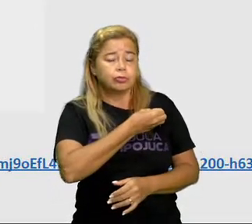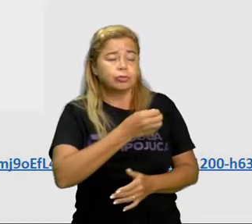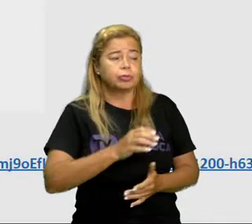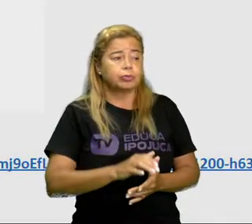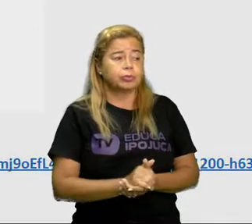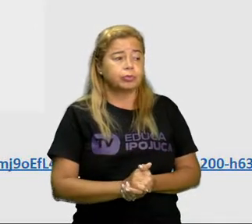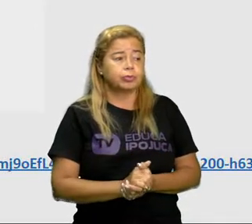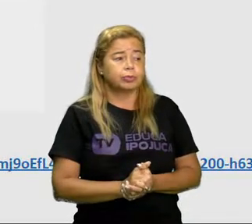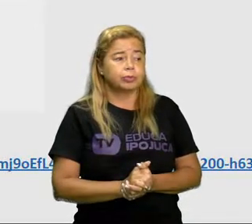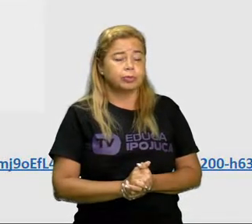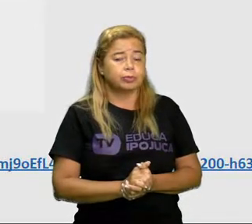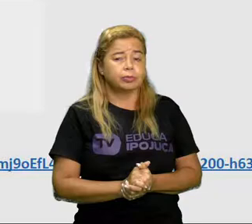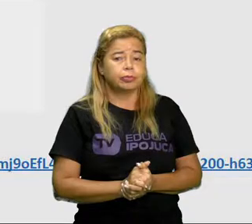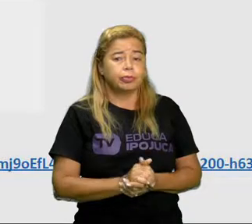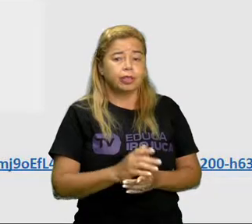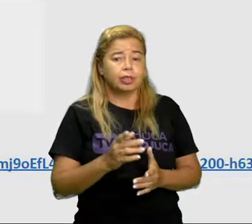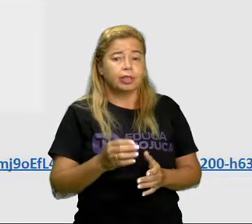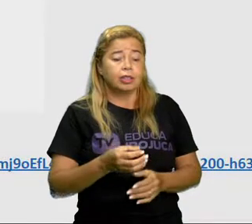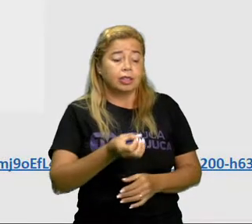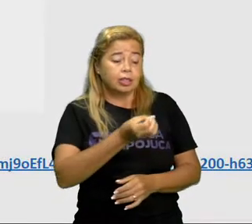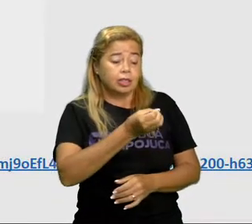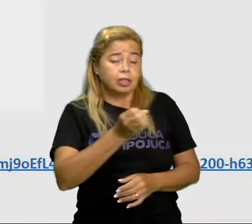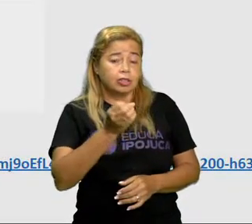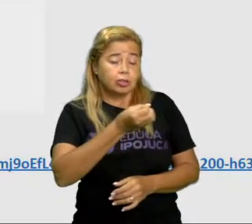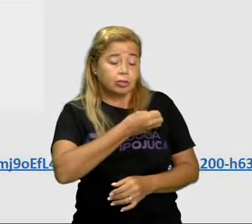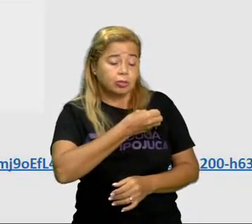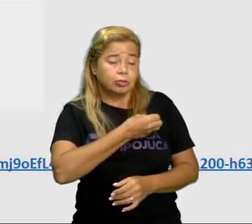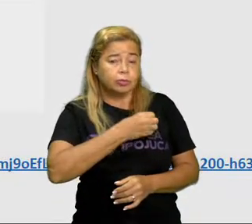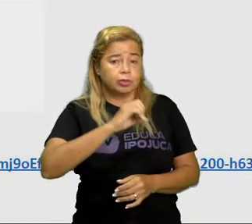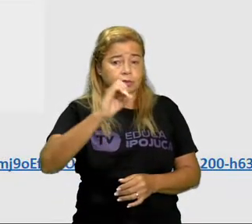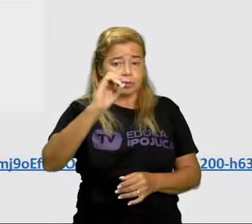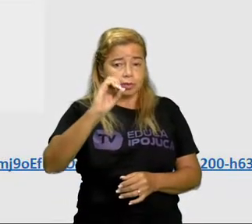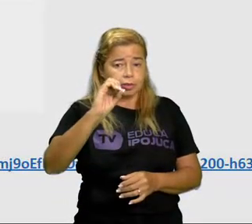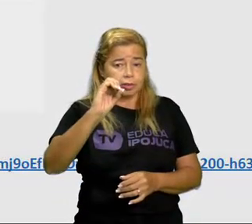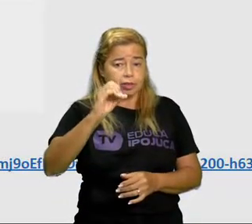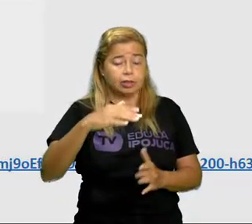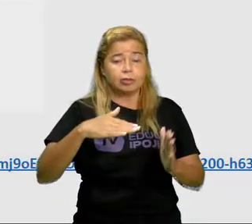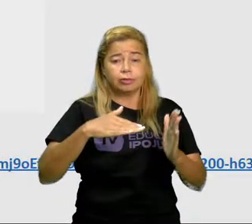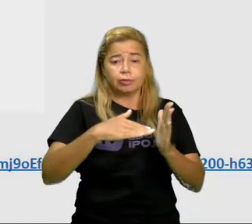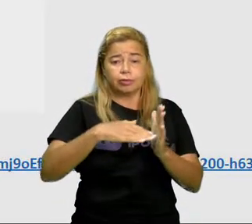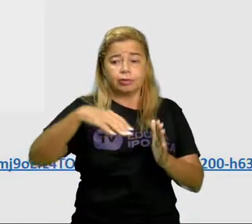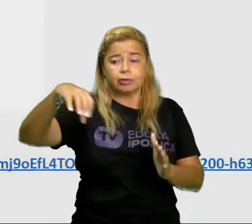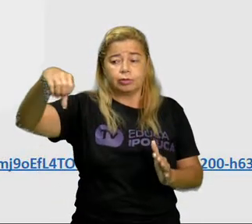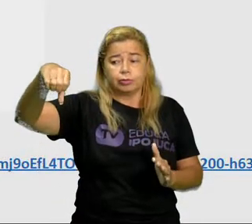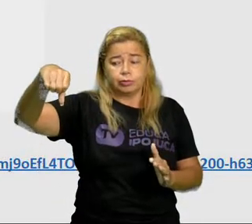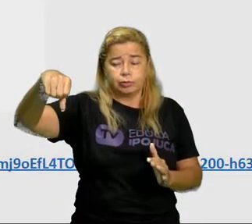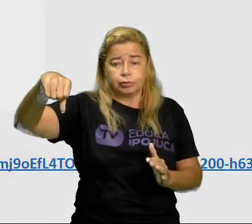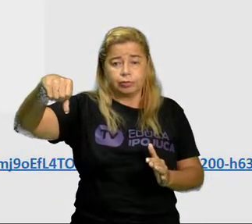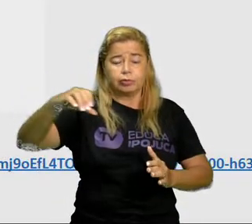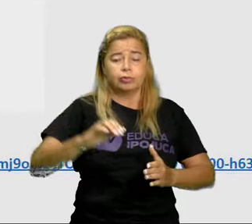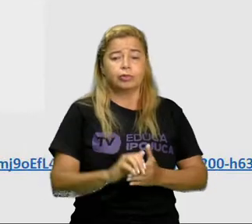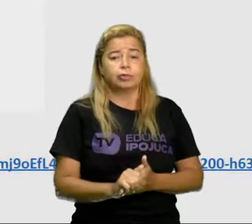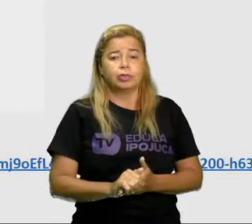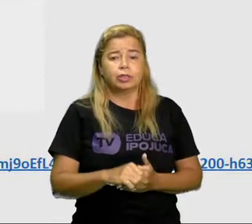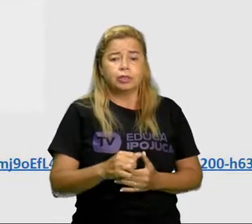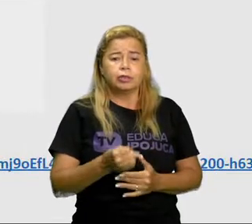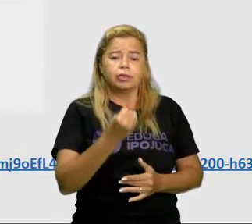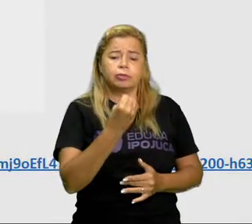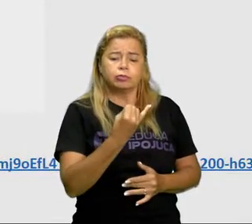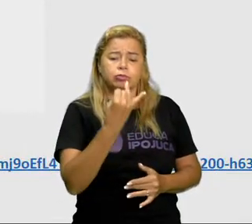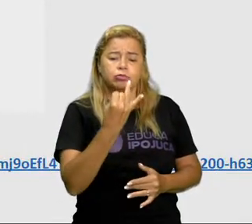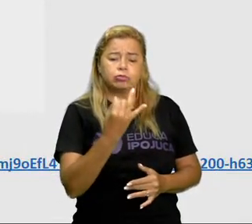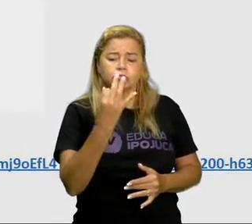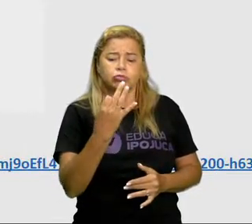né, se destacaram do zero até o 9. E aí, ó, houve uma contagem do zero